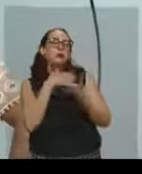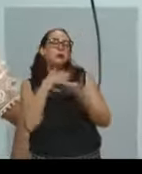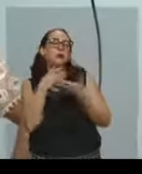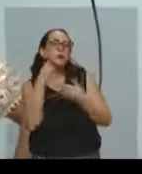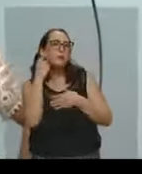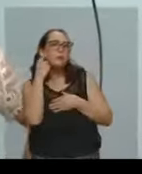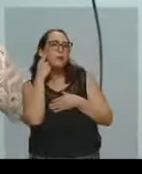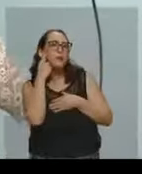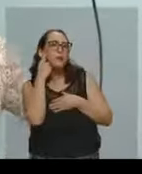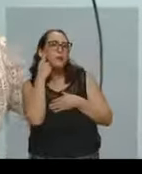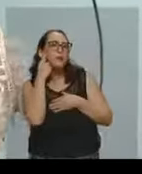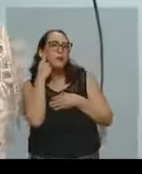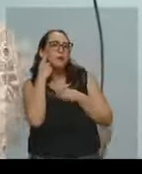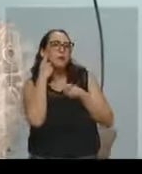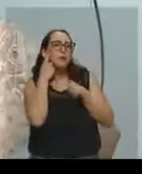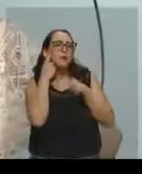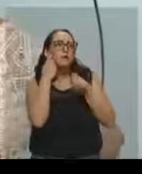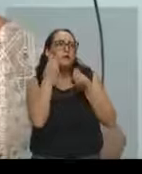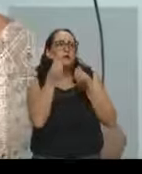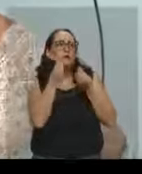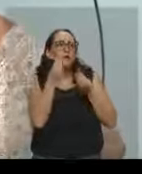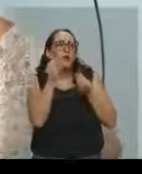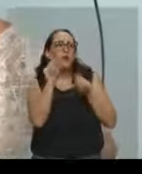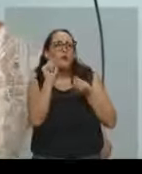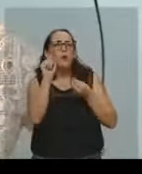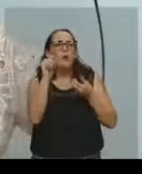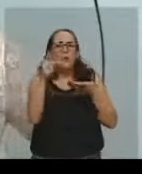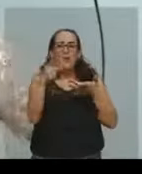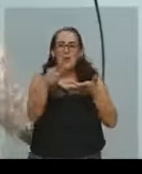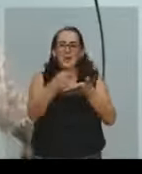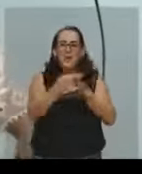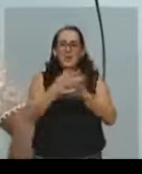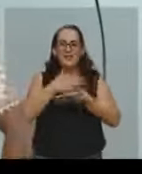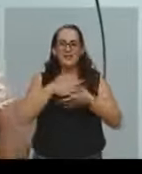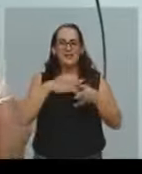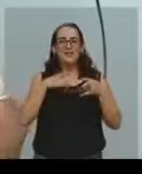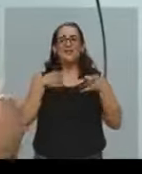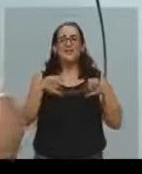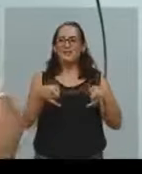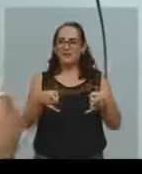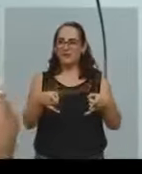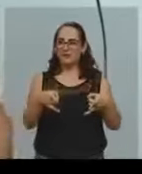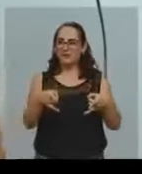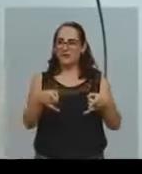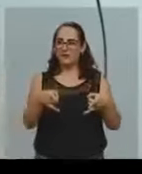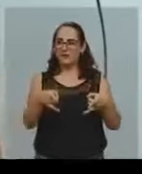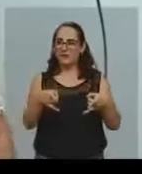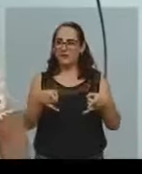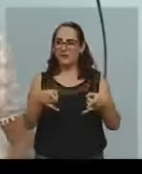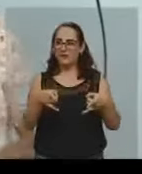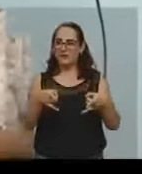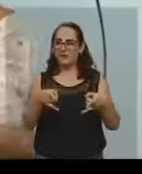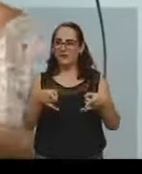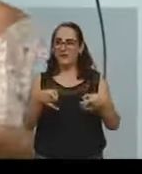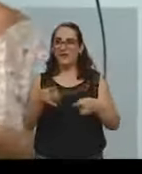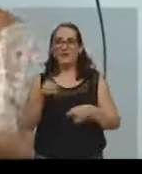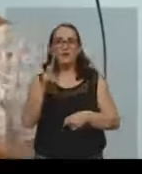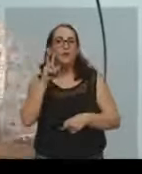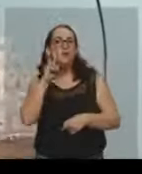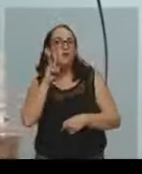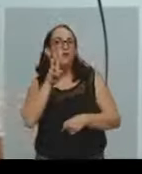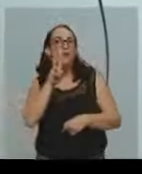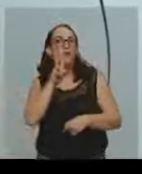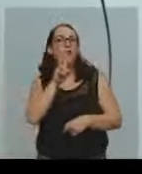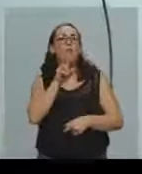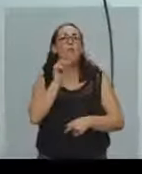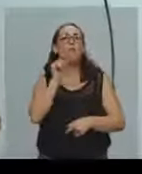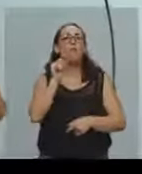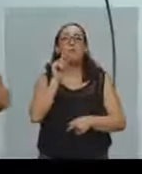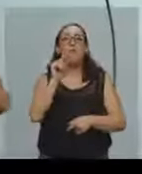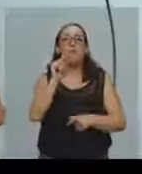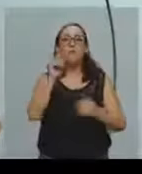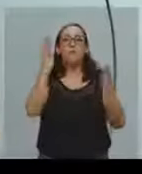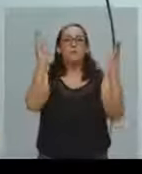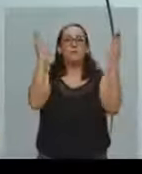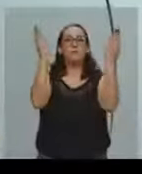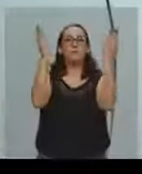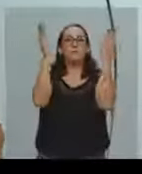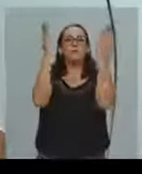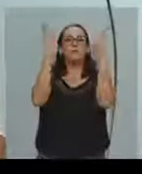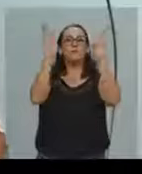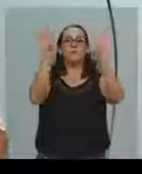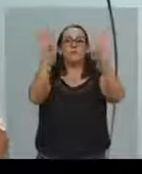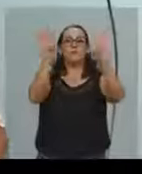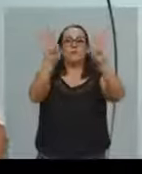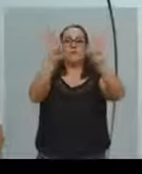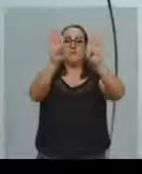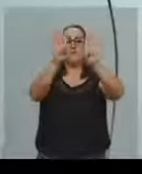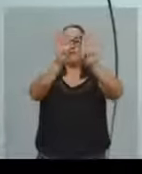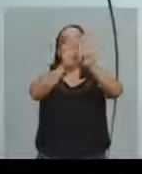Gente, o que está acontecendo no meu quarto? Então, quando eu vi que havia um pequeno furo no blackout e que entrava uma